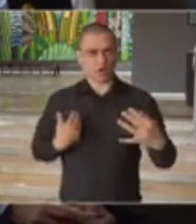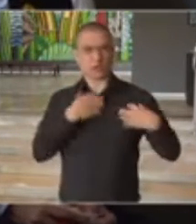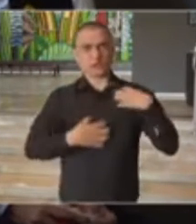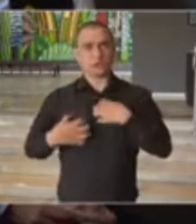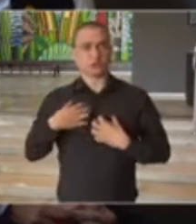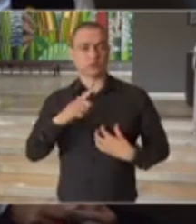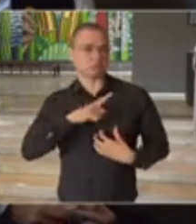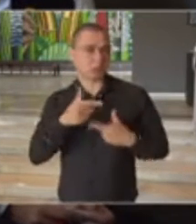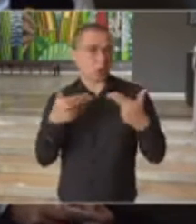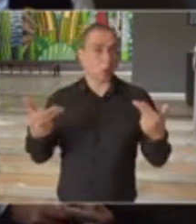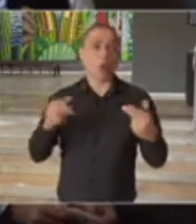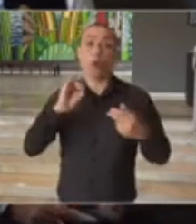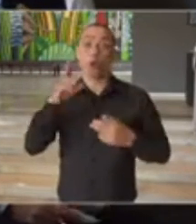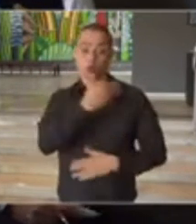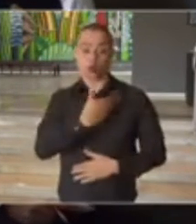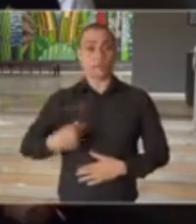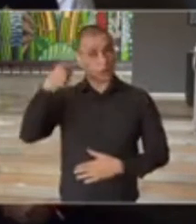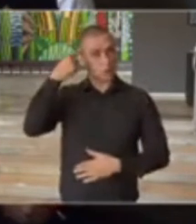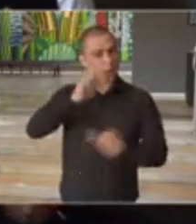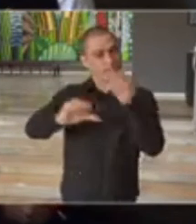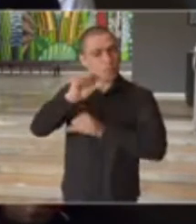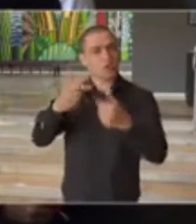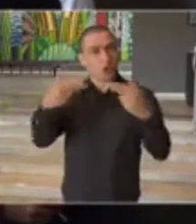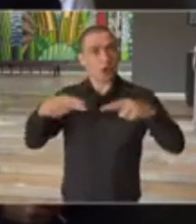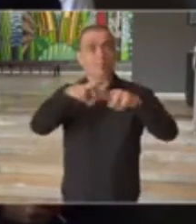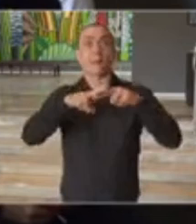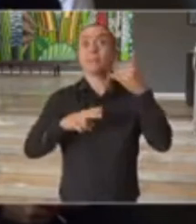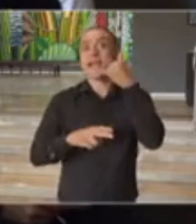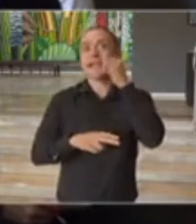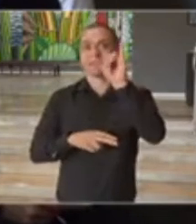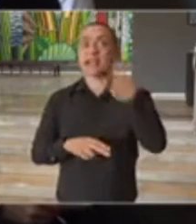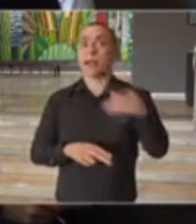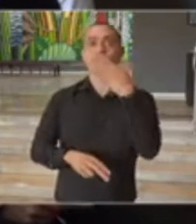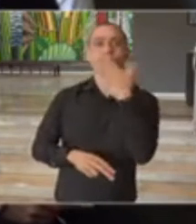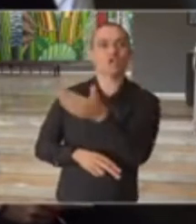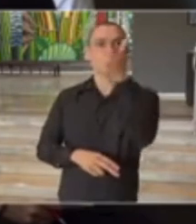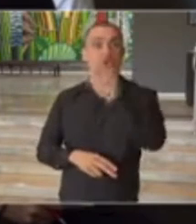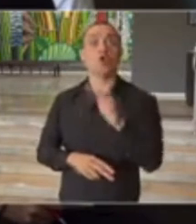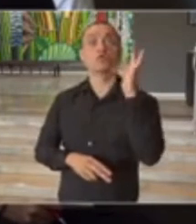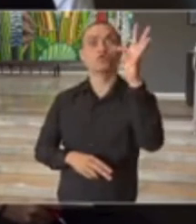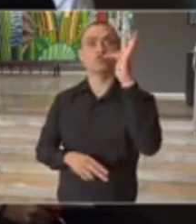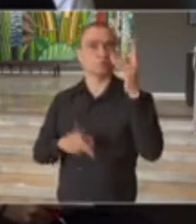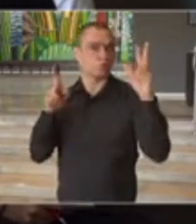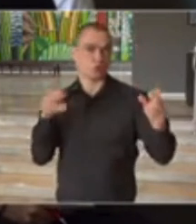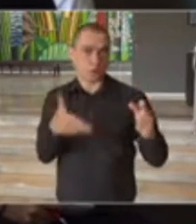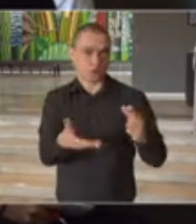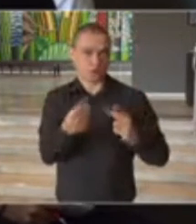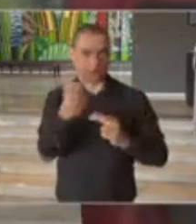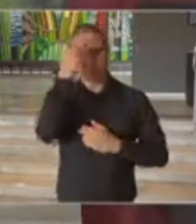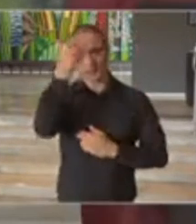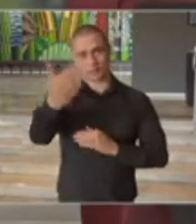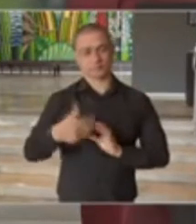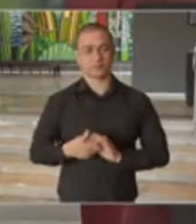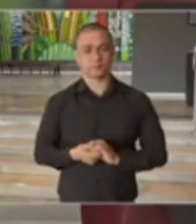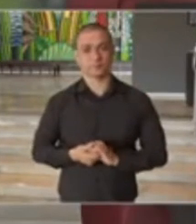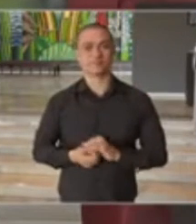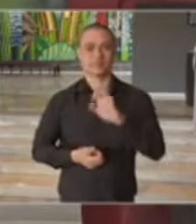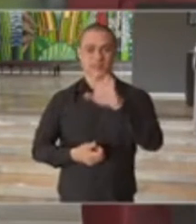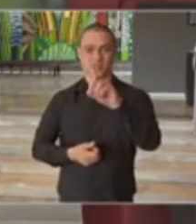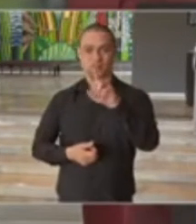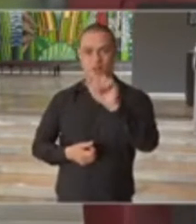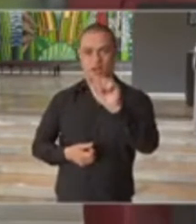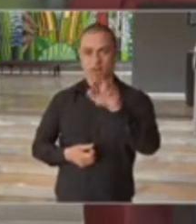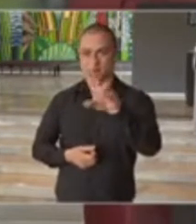e se o governo pensa em modificar algumas ações justamente para evitar novos pedidos no futuro como este. Obrigada. Eduarda,